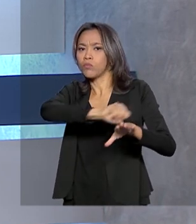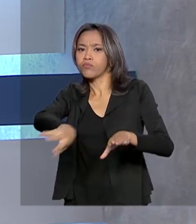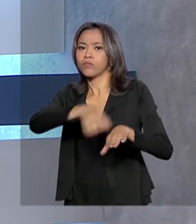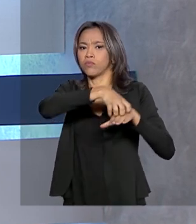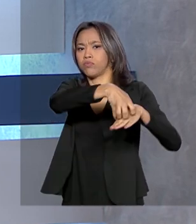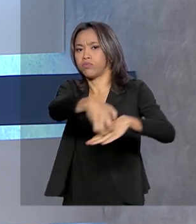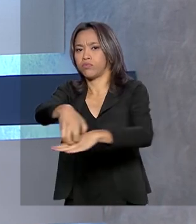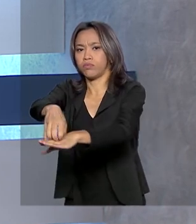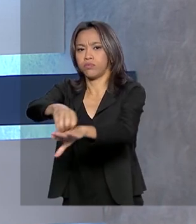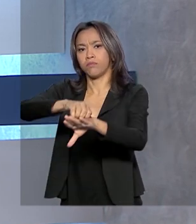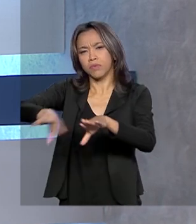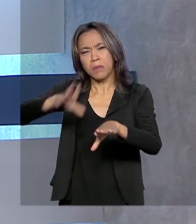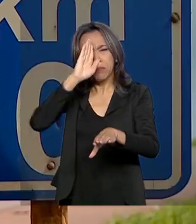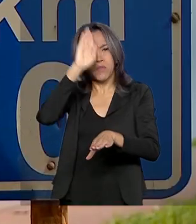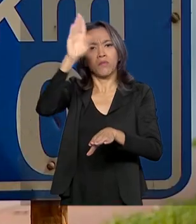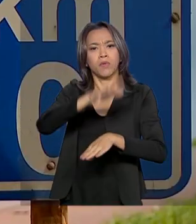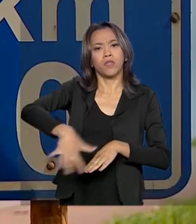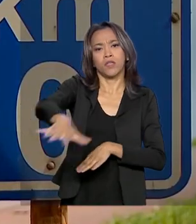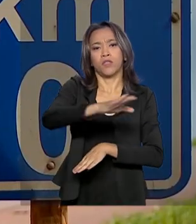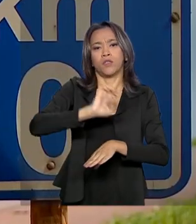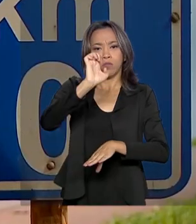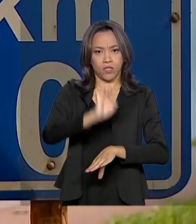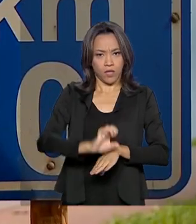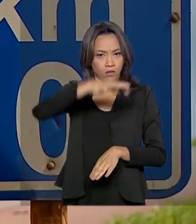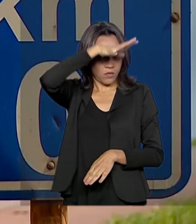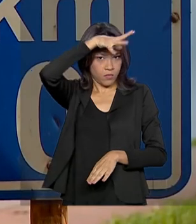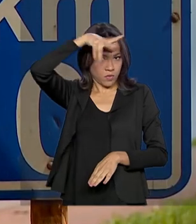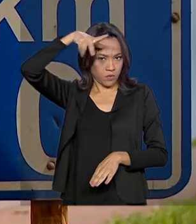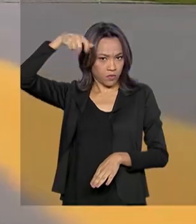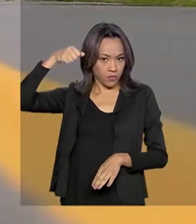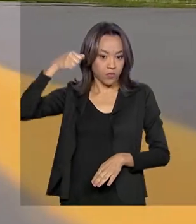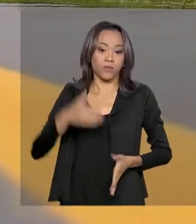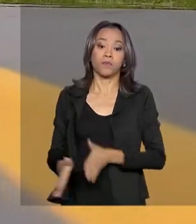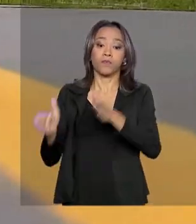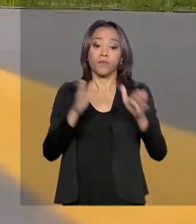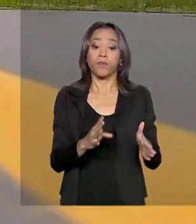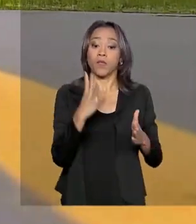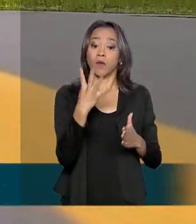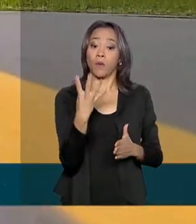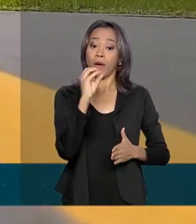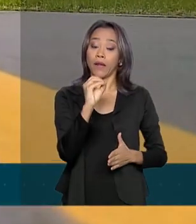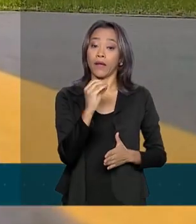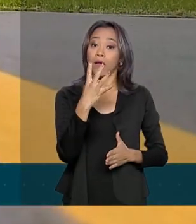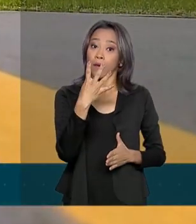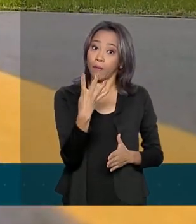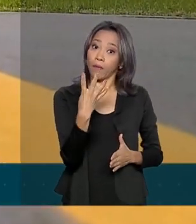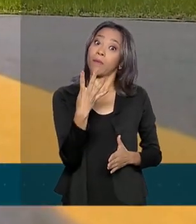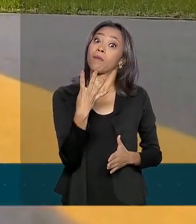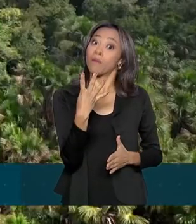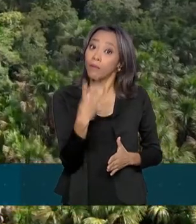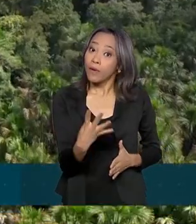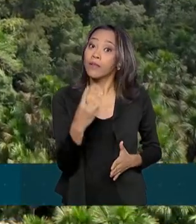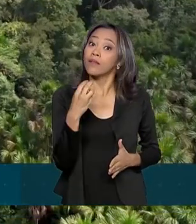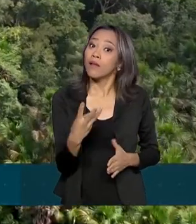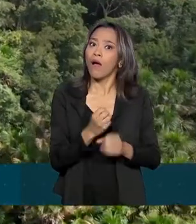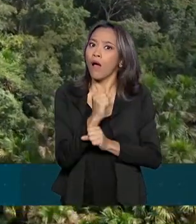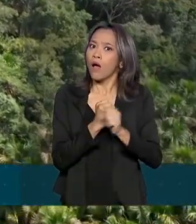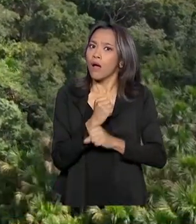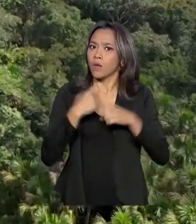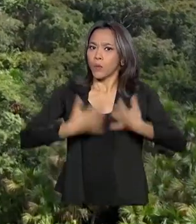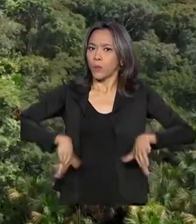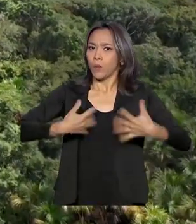no Mato Grosso. Foram 43 anos de espera pelo asfalto desde que a estrada foi aberta no meio da